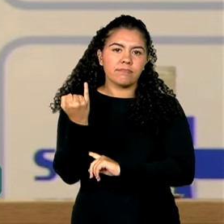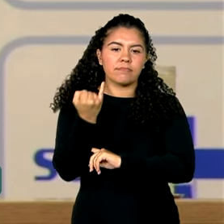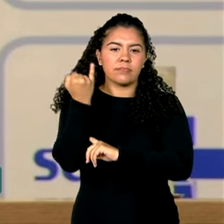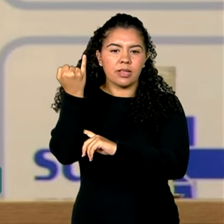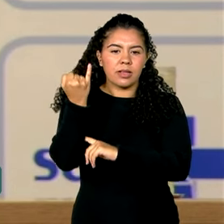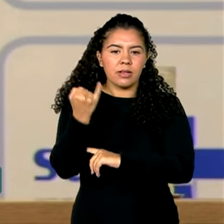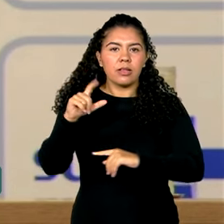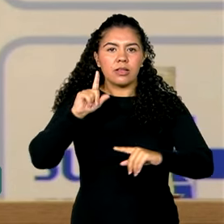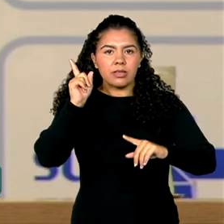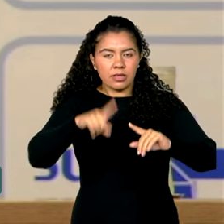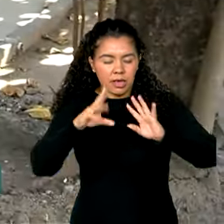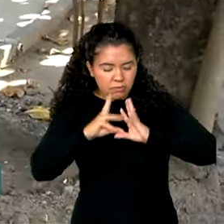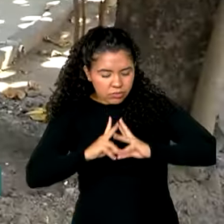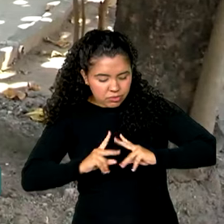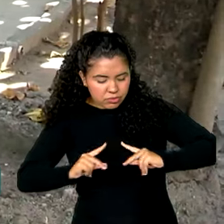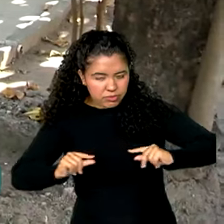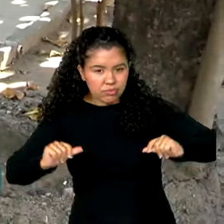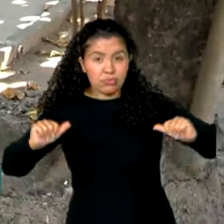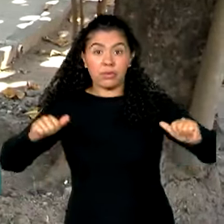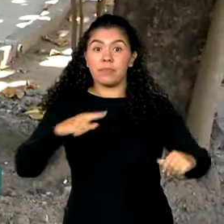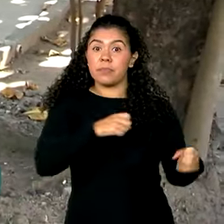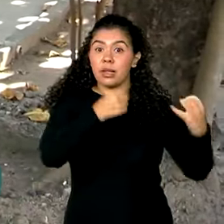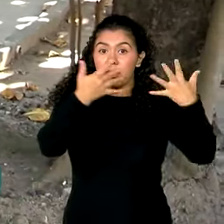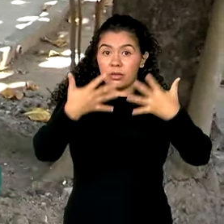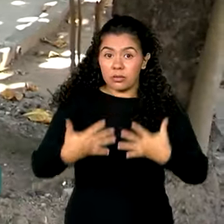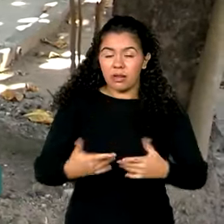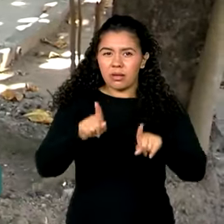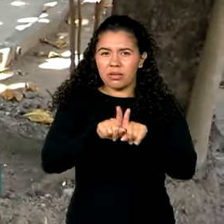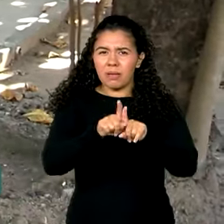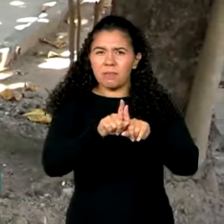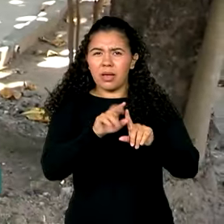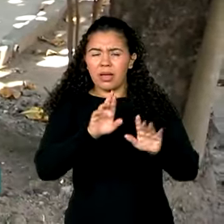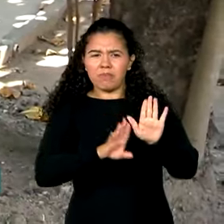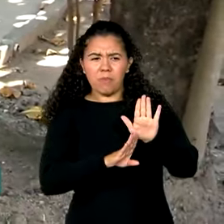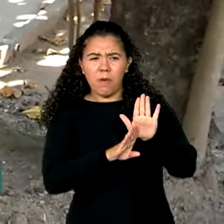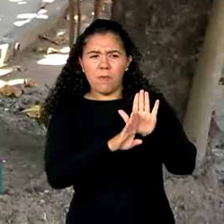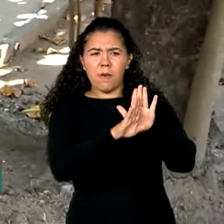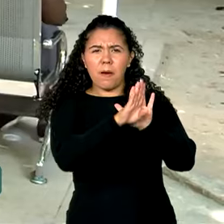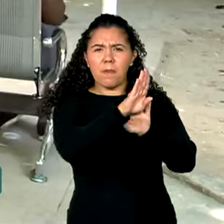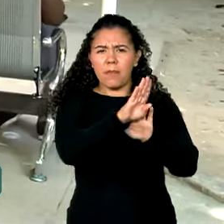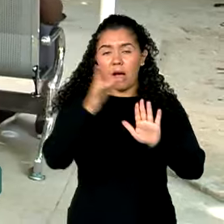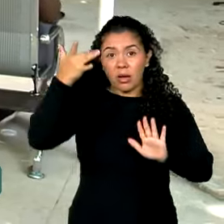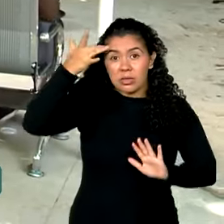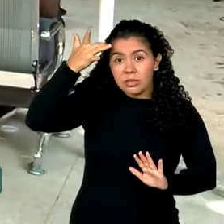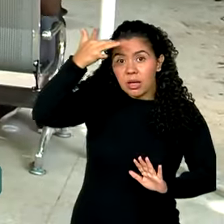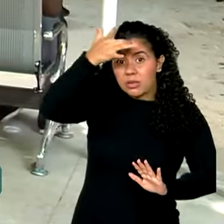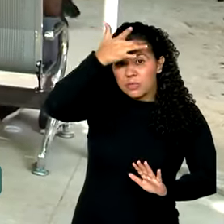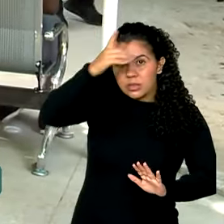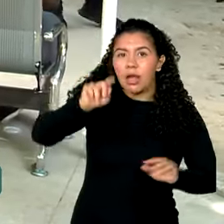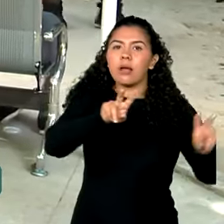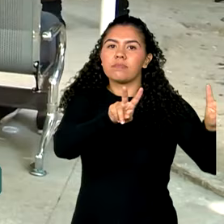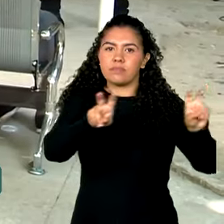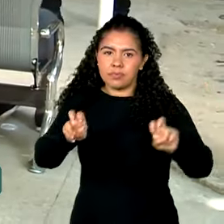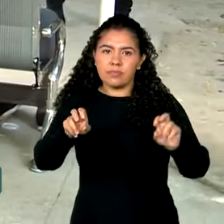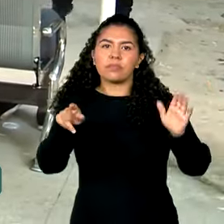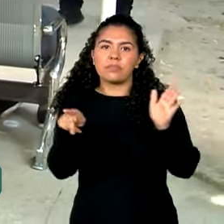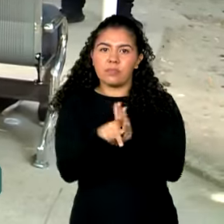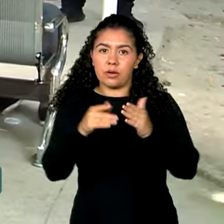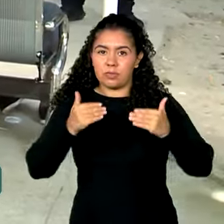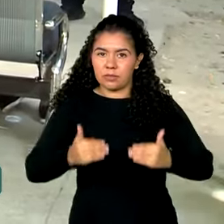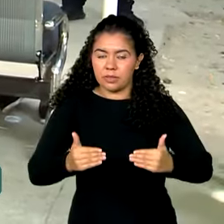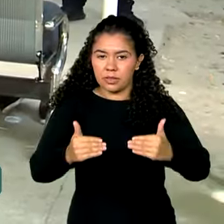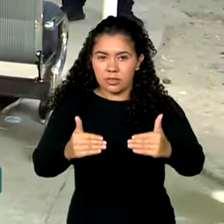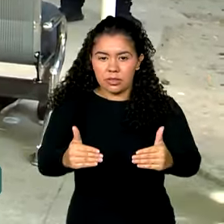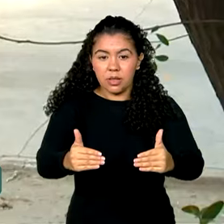desinstitucionalização. Além do aumento, a ampliação do acesso à saúde mental também está na pauta do Ministério. O novo